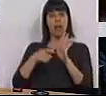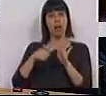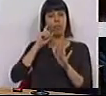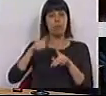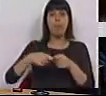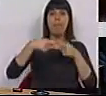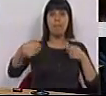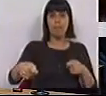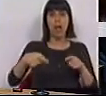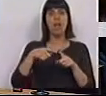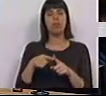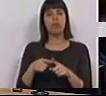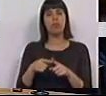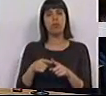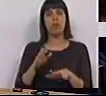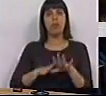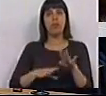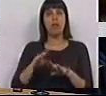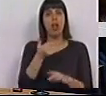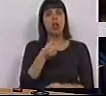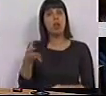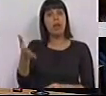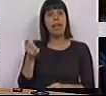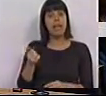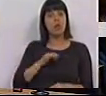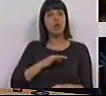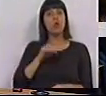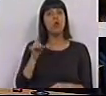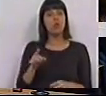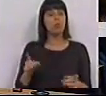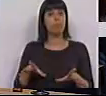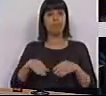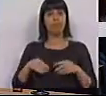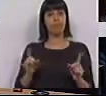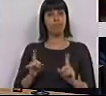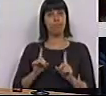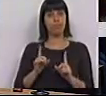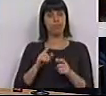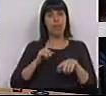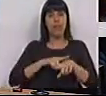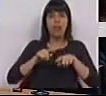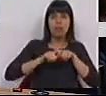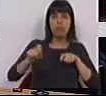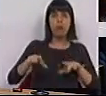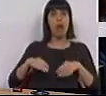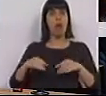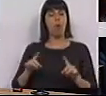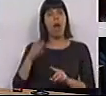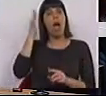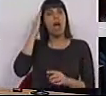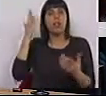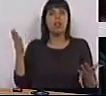de salvaguarda para que tivesse feito em 2015, os Srs. não aceitaram essa prorrogação porque